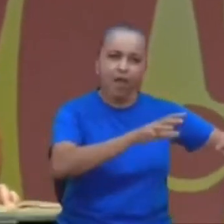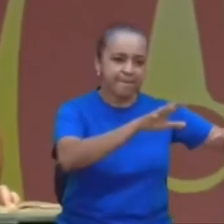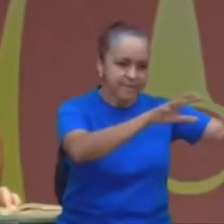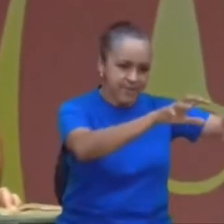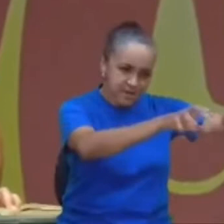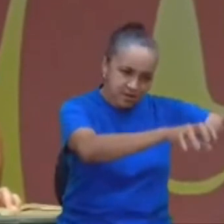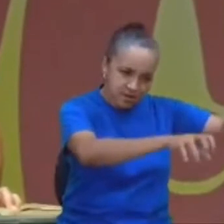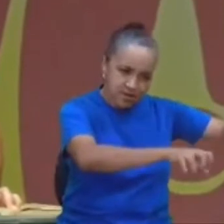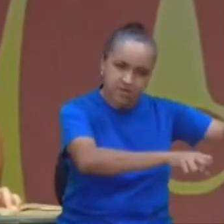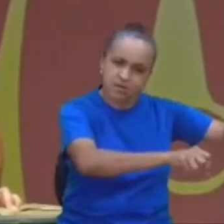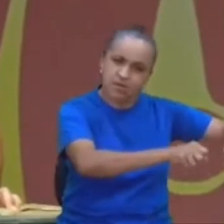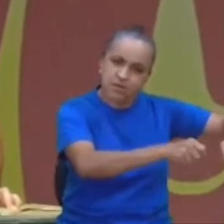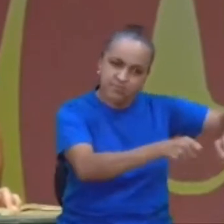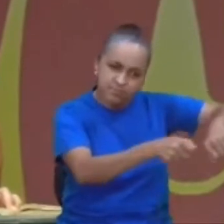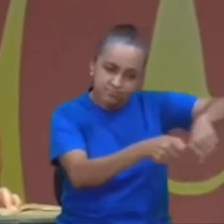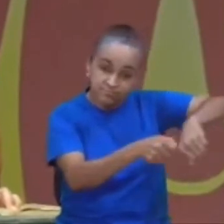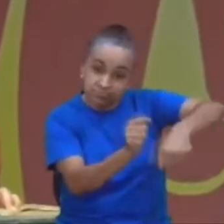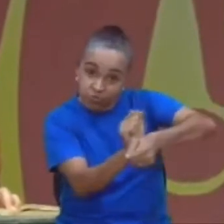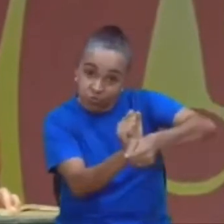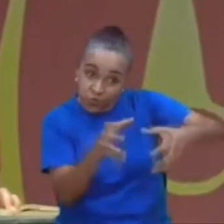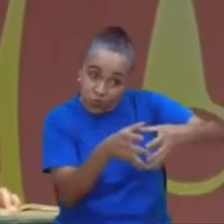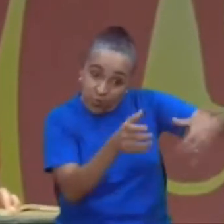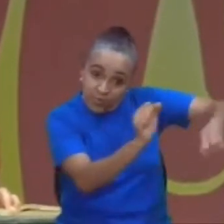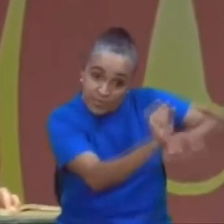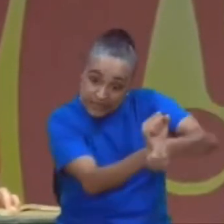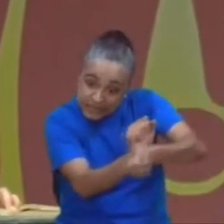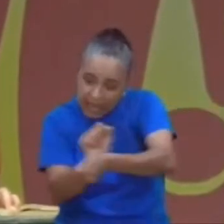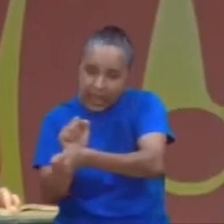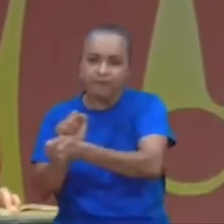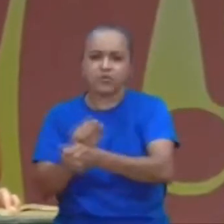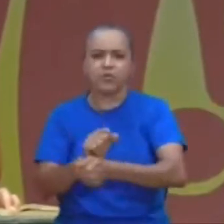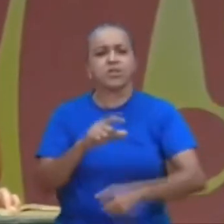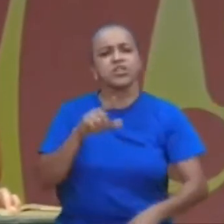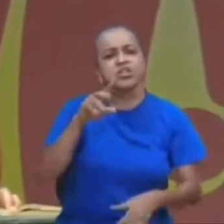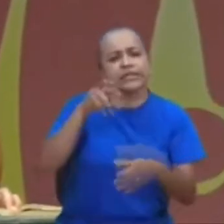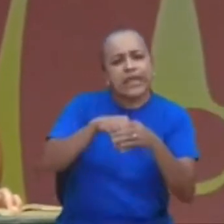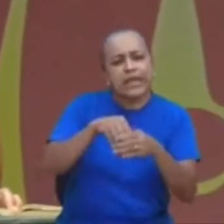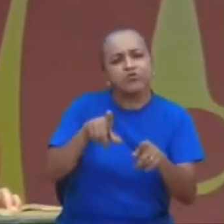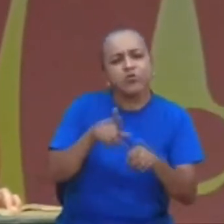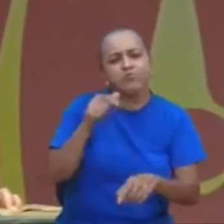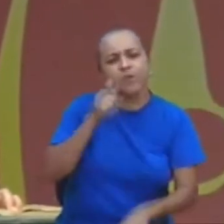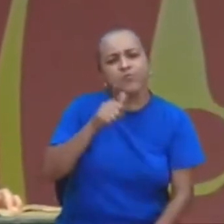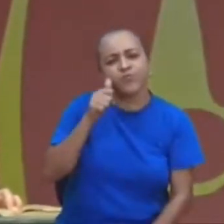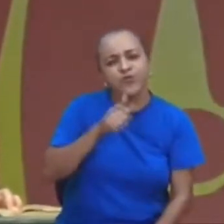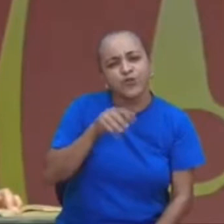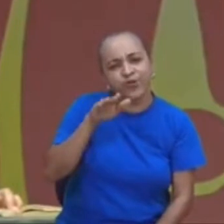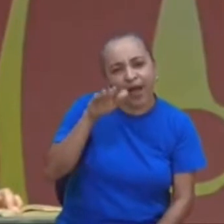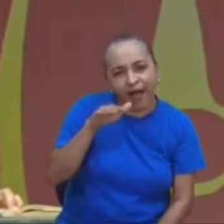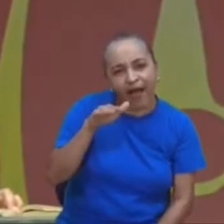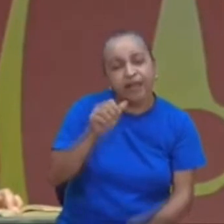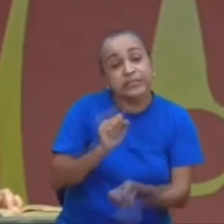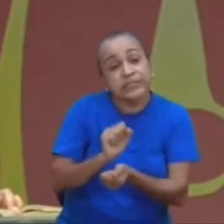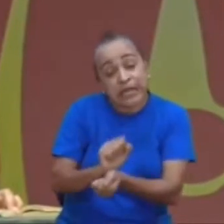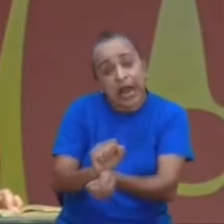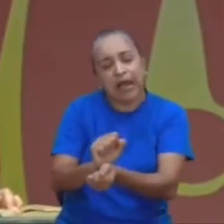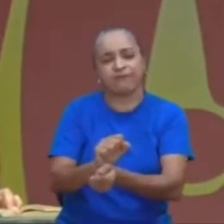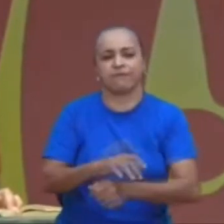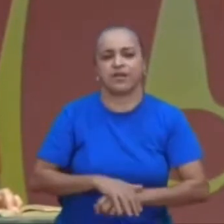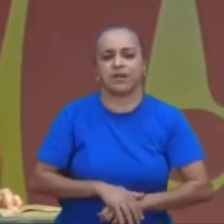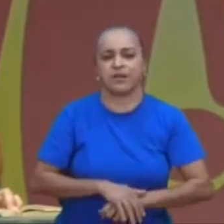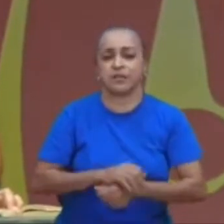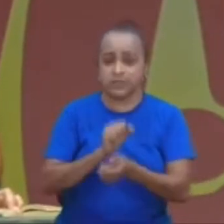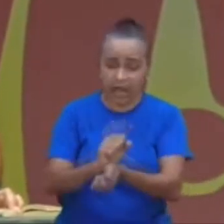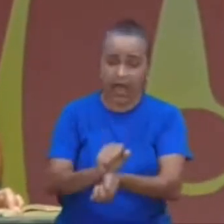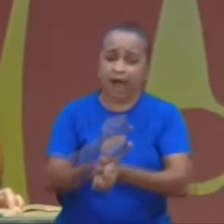a Bíblia fala, menina mesmo, como criança, e ela era escrava, aqui na Bíblia, diz serva, mas é, é